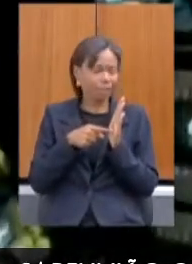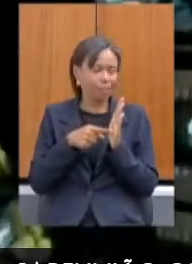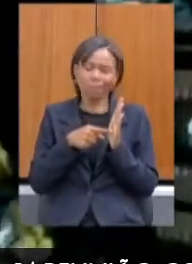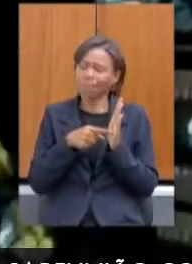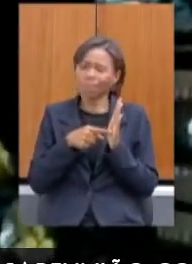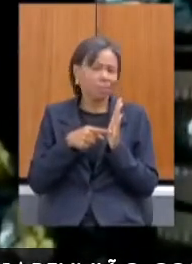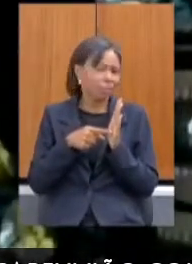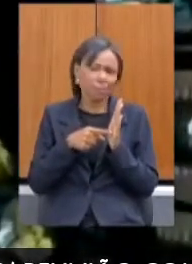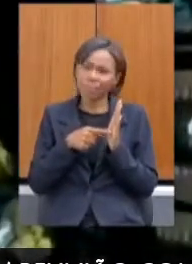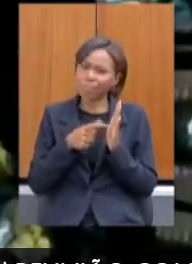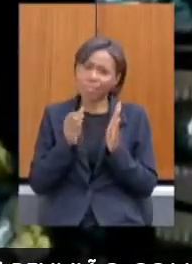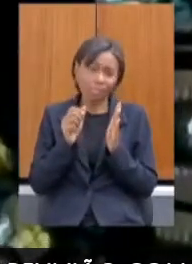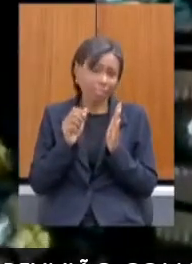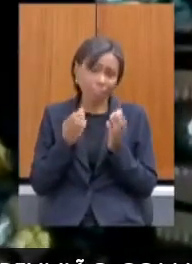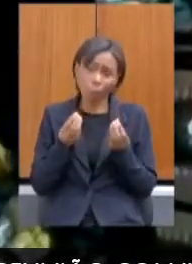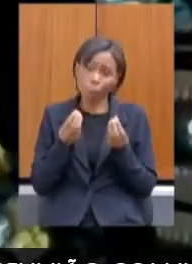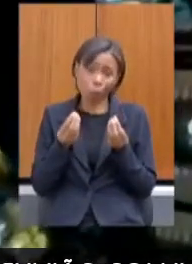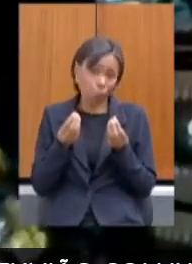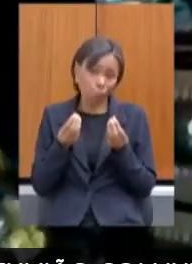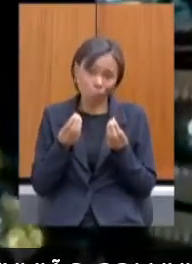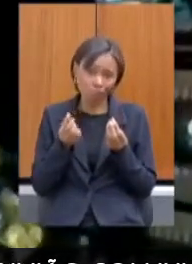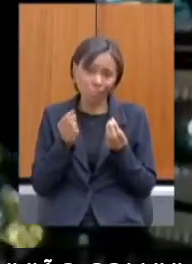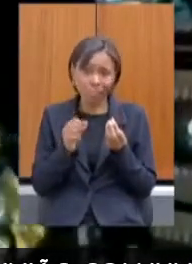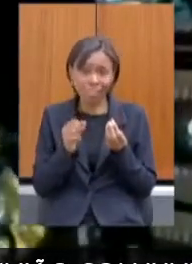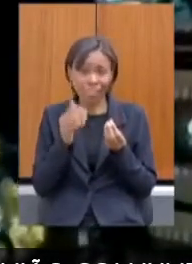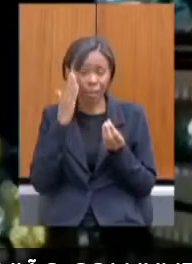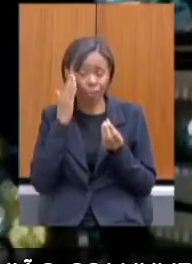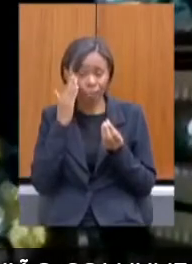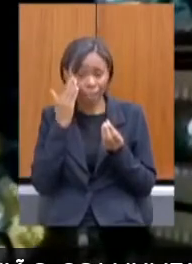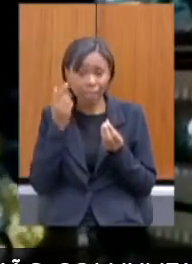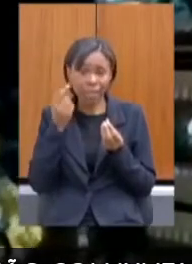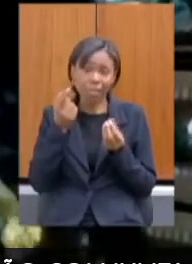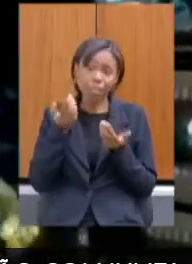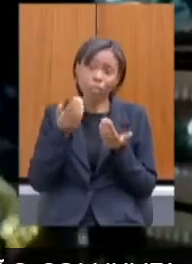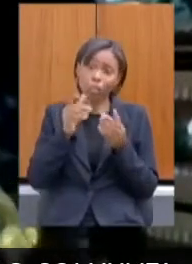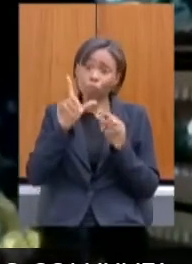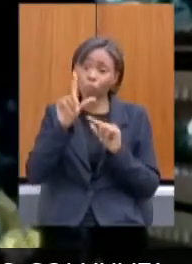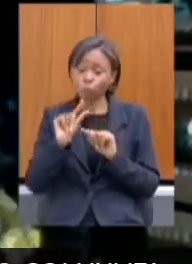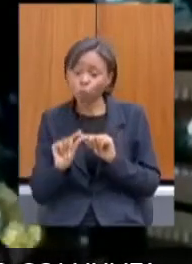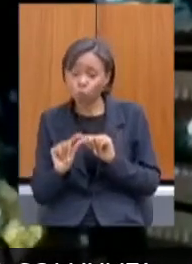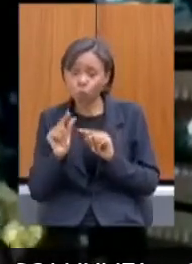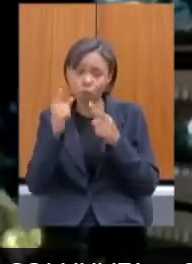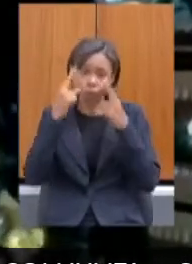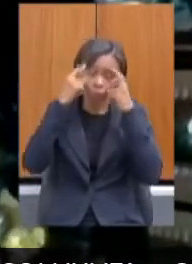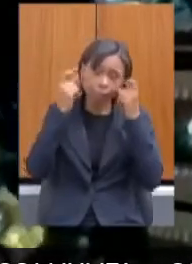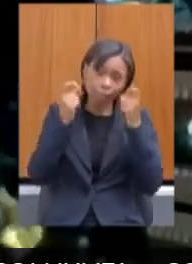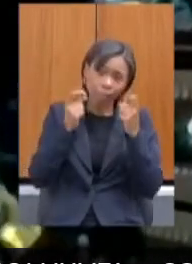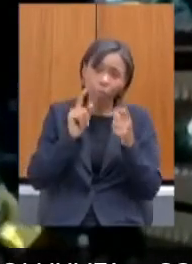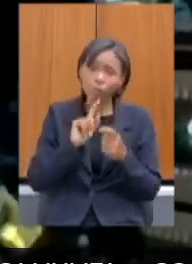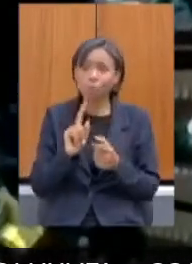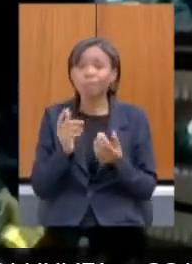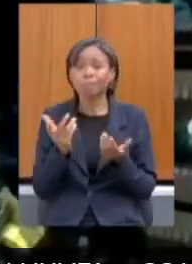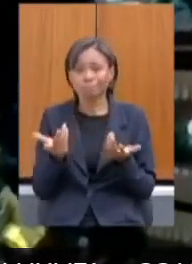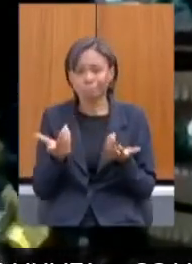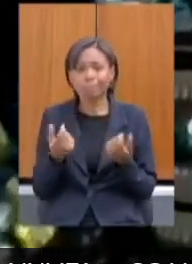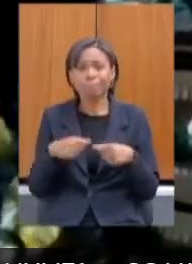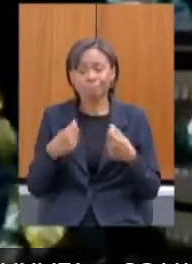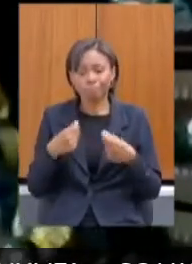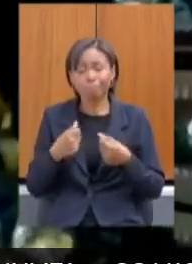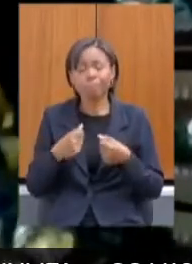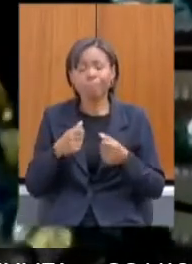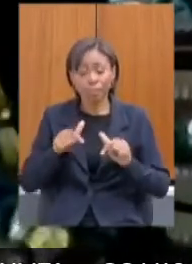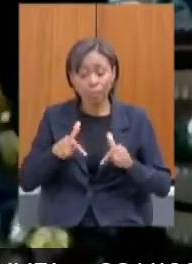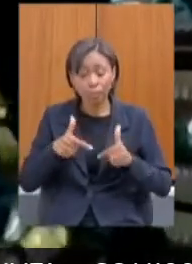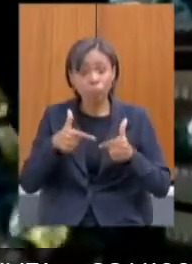analisar se houve queda na violência, né? Tem que ser, tem que estar associado a ações ativas,